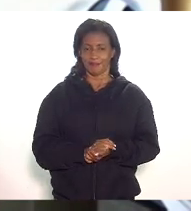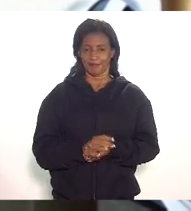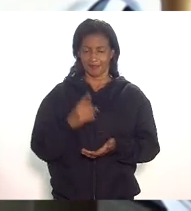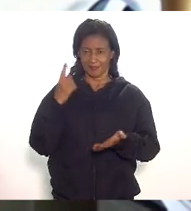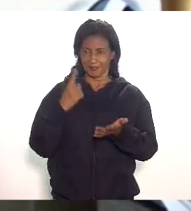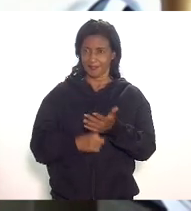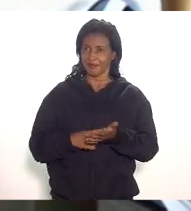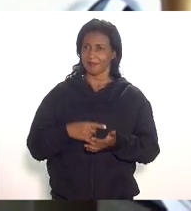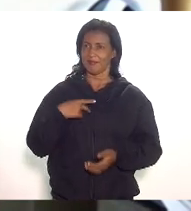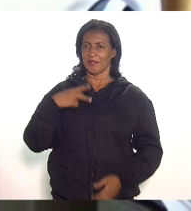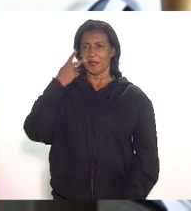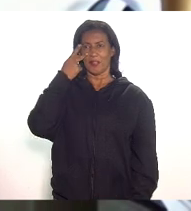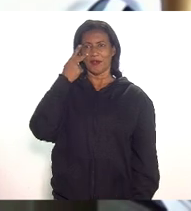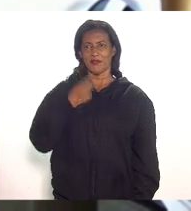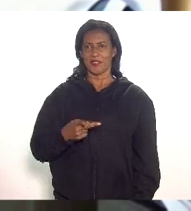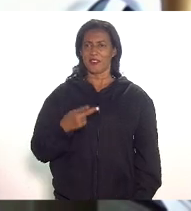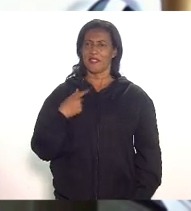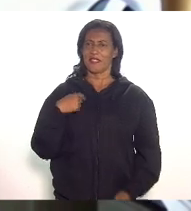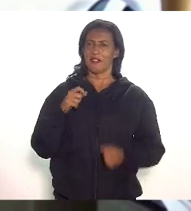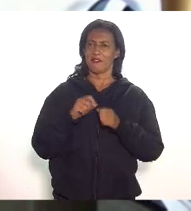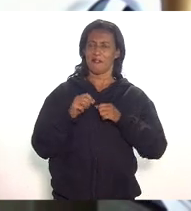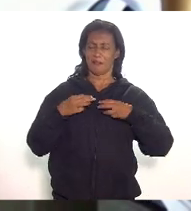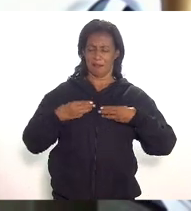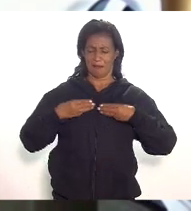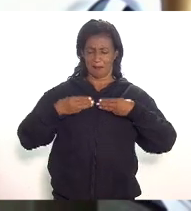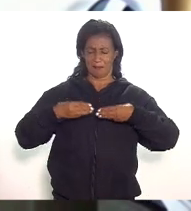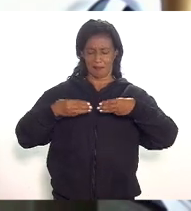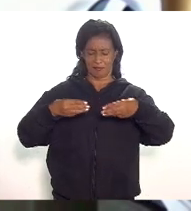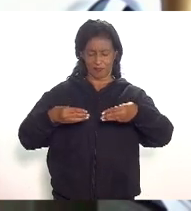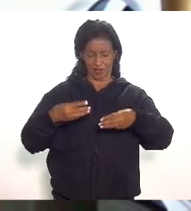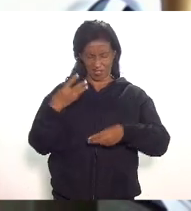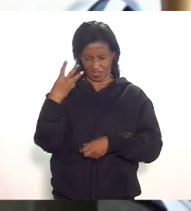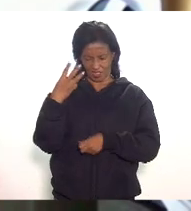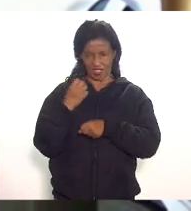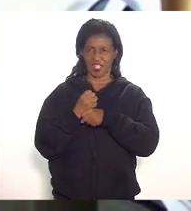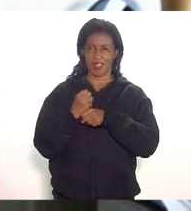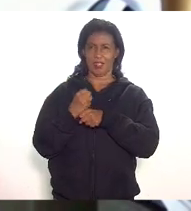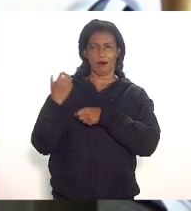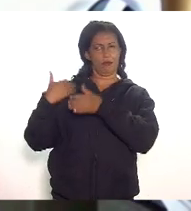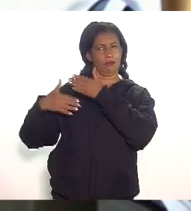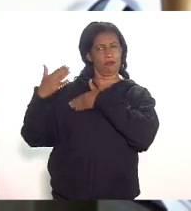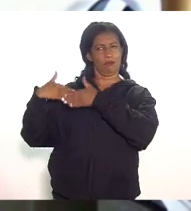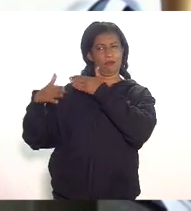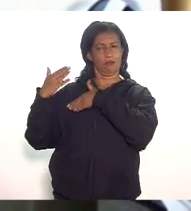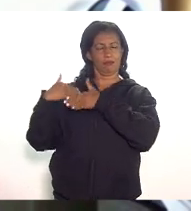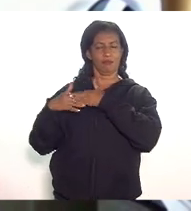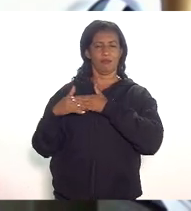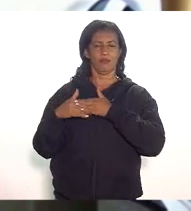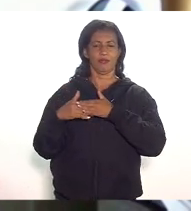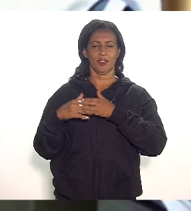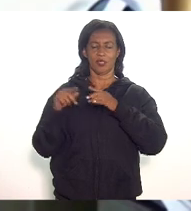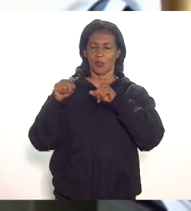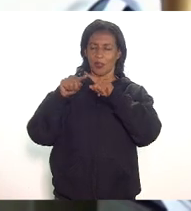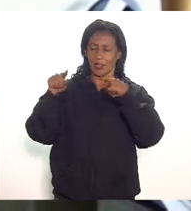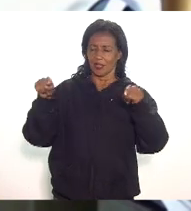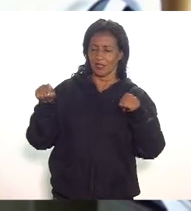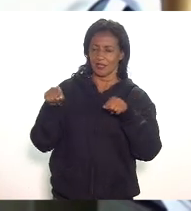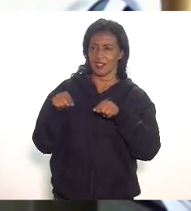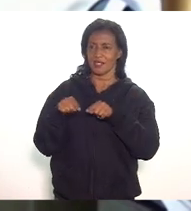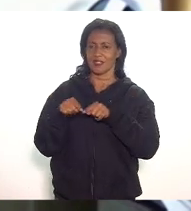visita que eu fiz ao Ministério Público tem mais uns três anos numa numa sala